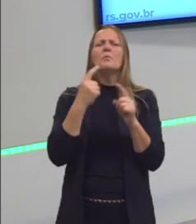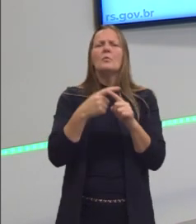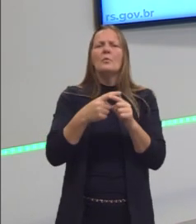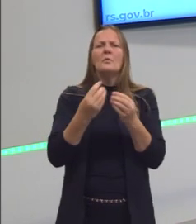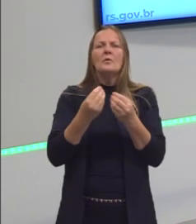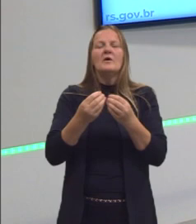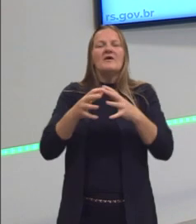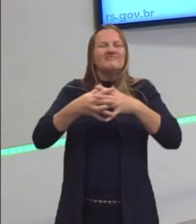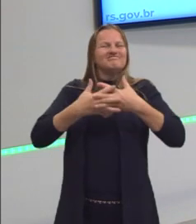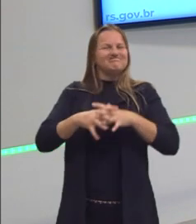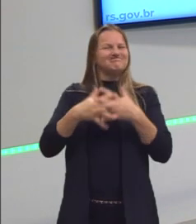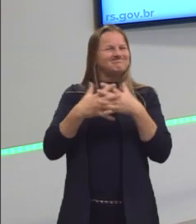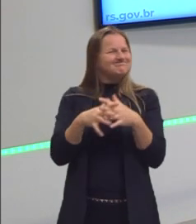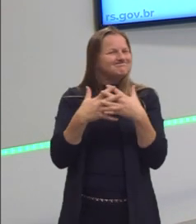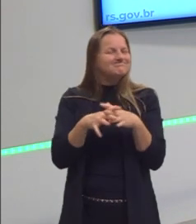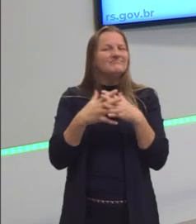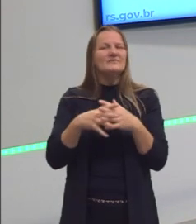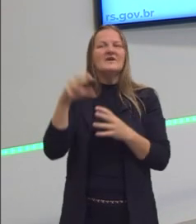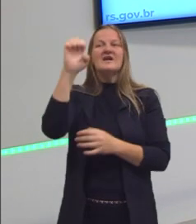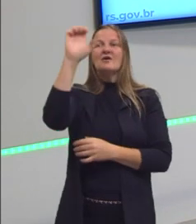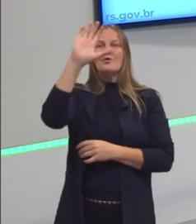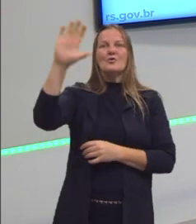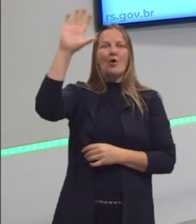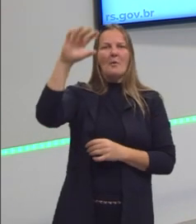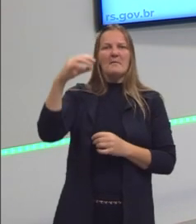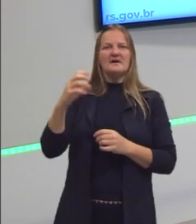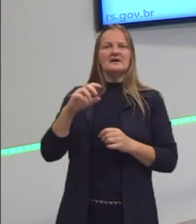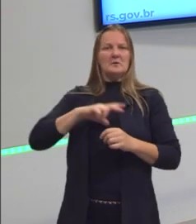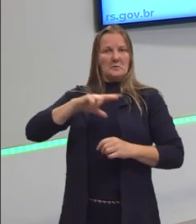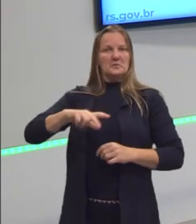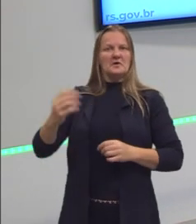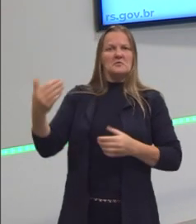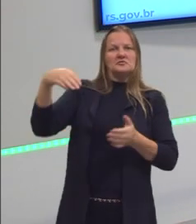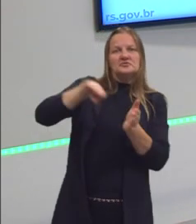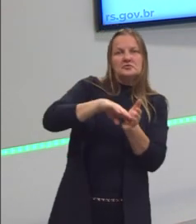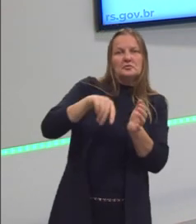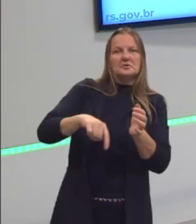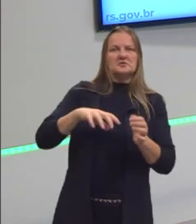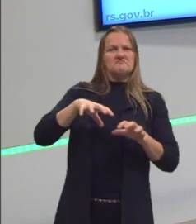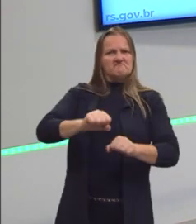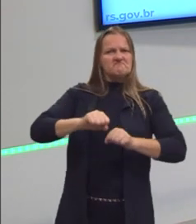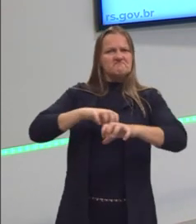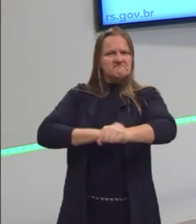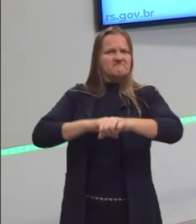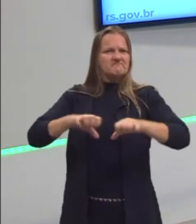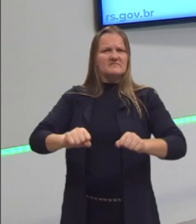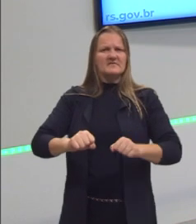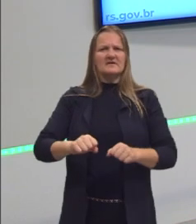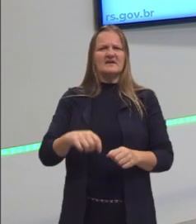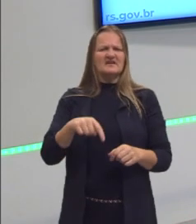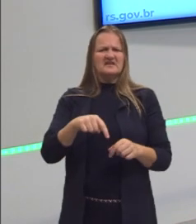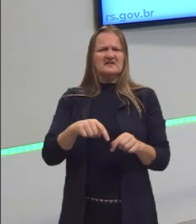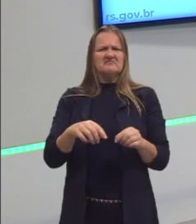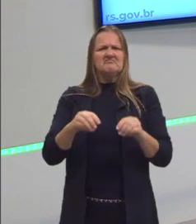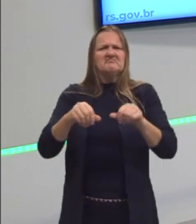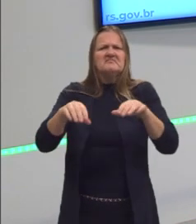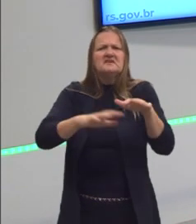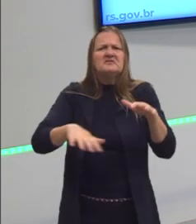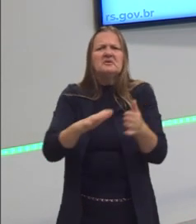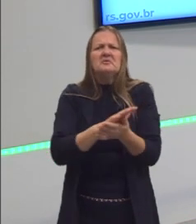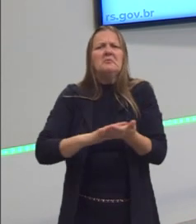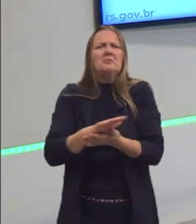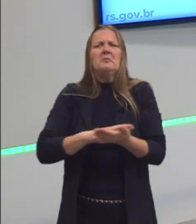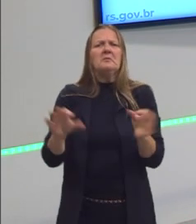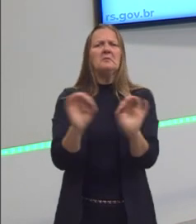Daquela confusão dos europeus, dos colonizadores que chegaram aqui e acharam que, na verdade, esse território era um